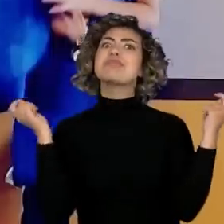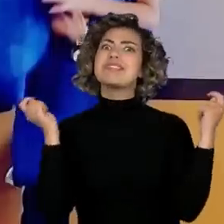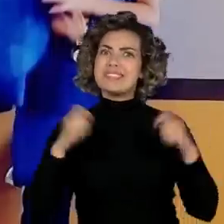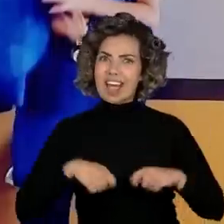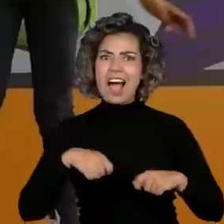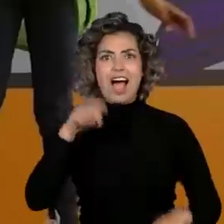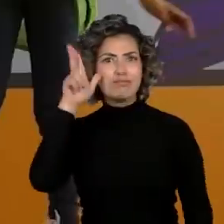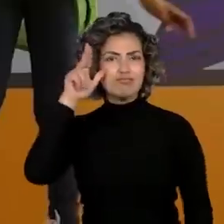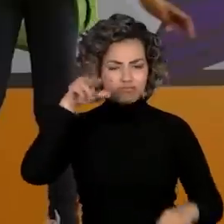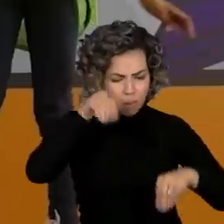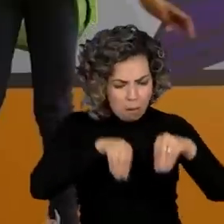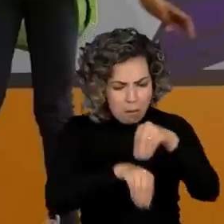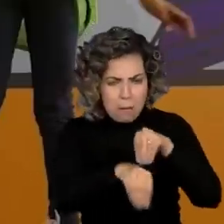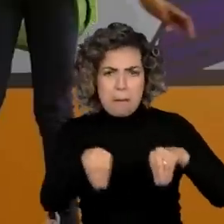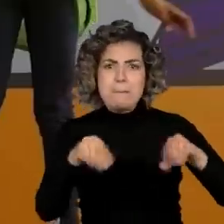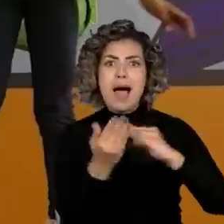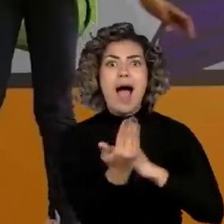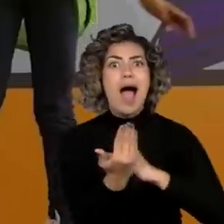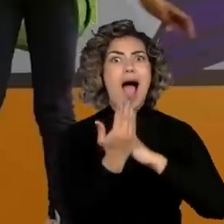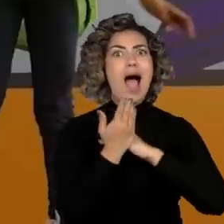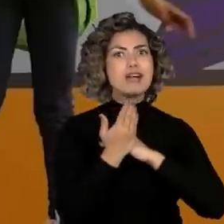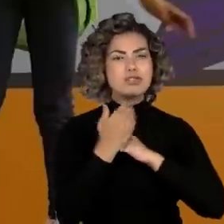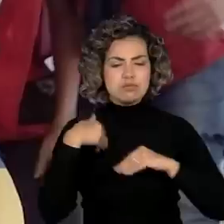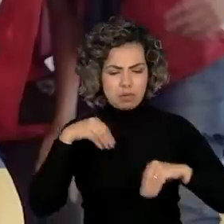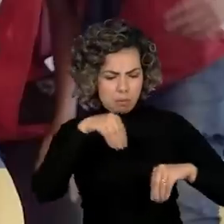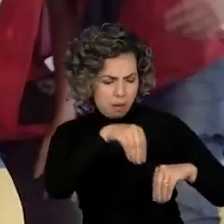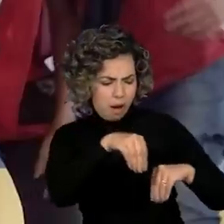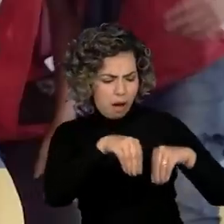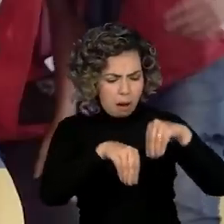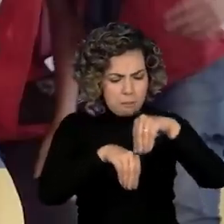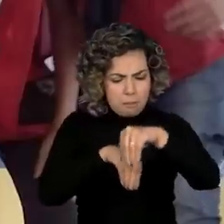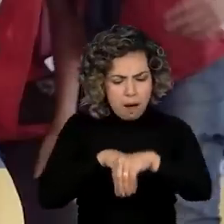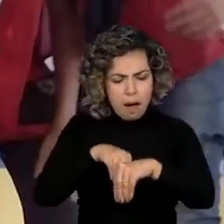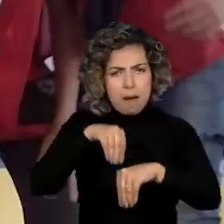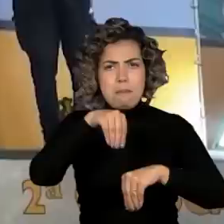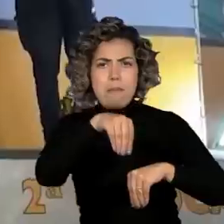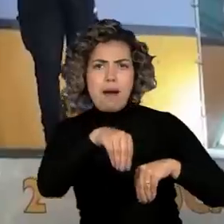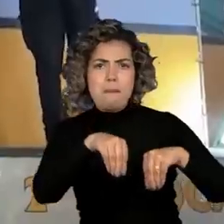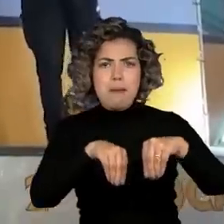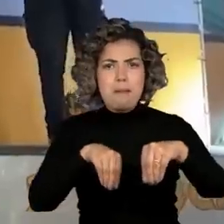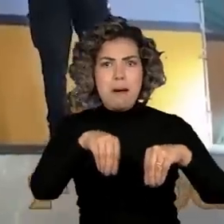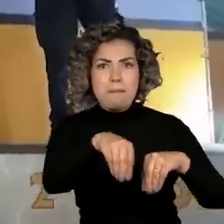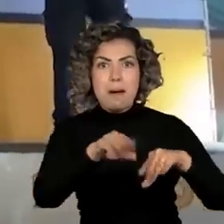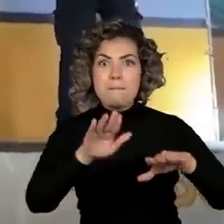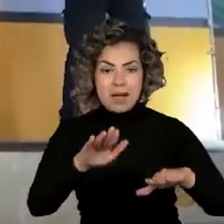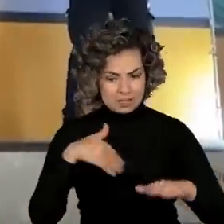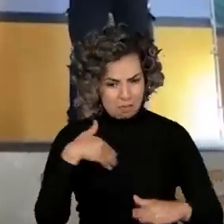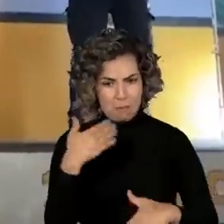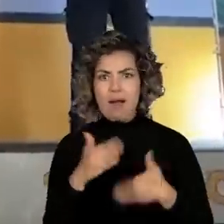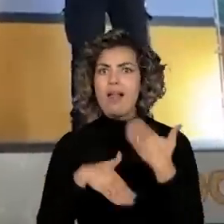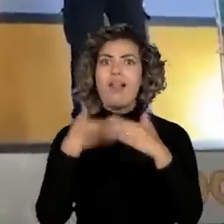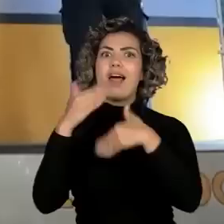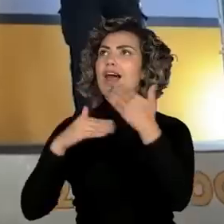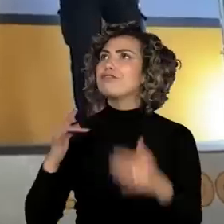proporciona. São pequenas peças em movimento que vão moldando todo o futuro.